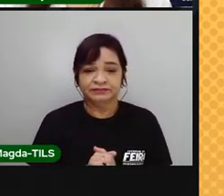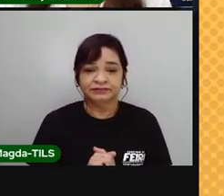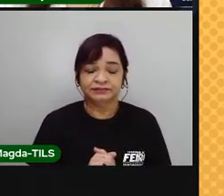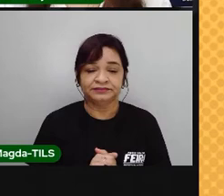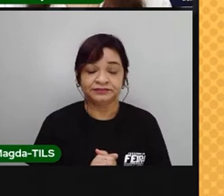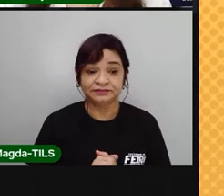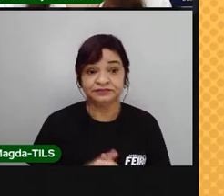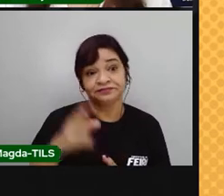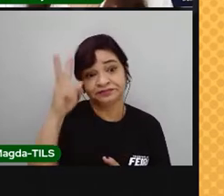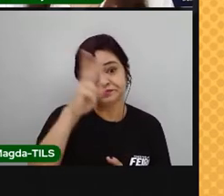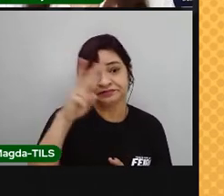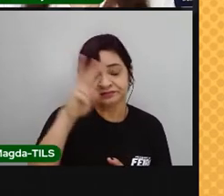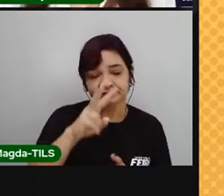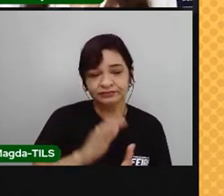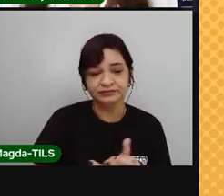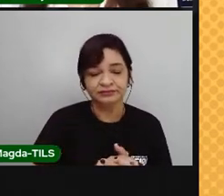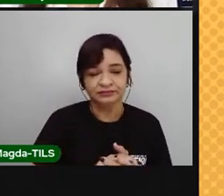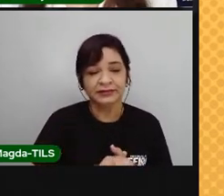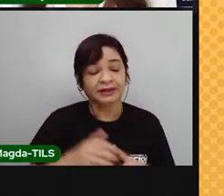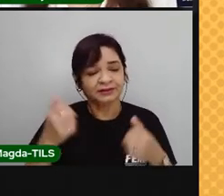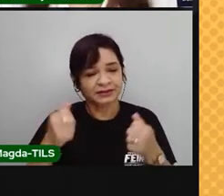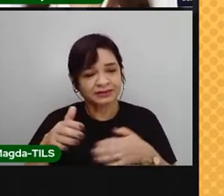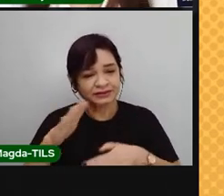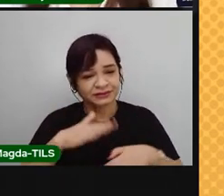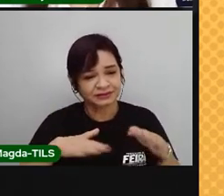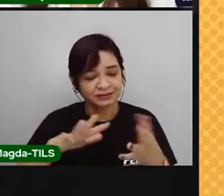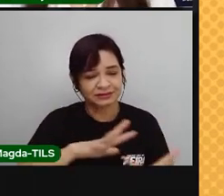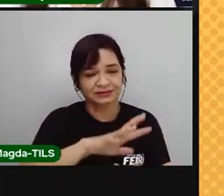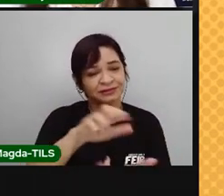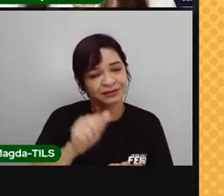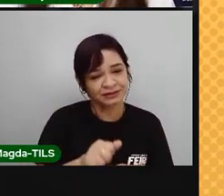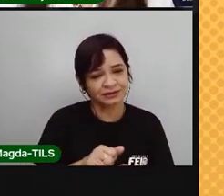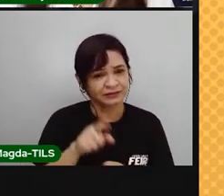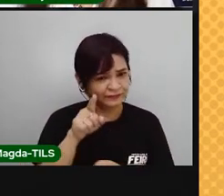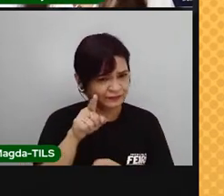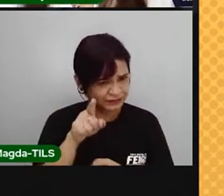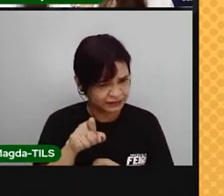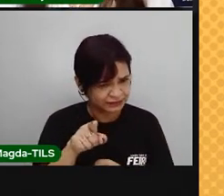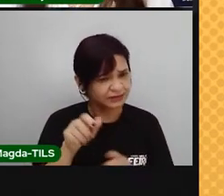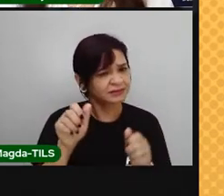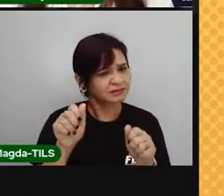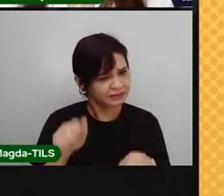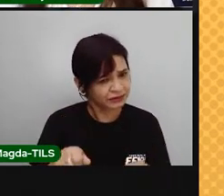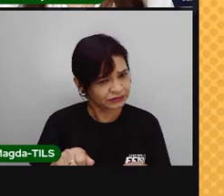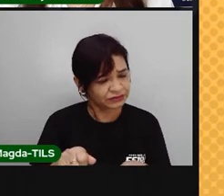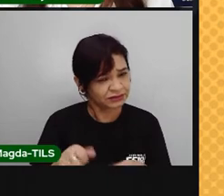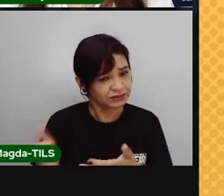Lembre-se de que cuidar do planeta está em suas mãos. Você quer se unir à nossa missão?